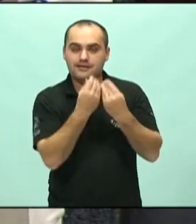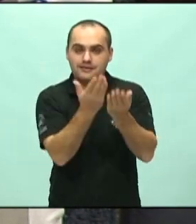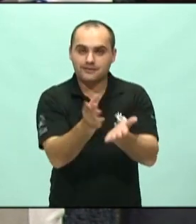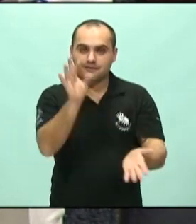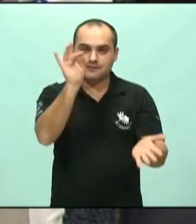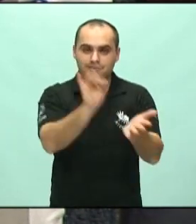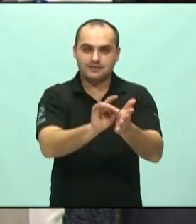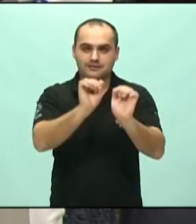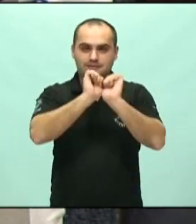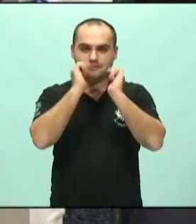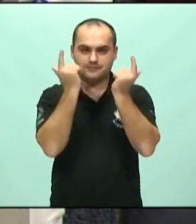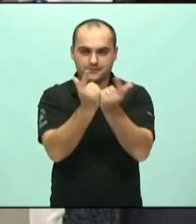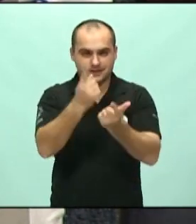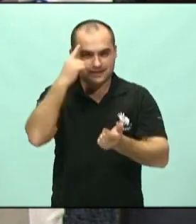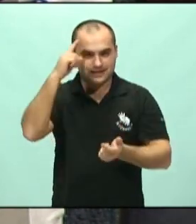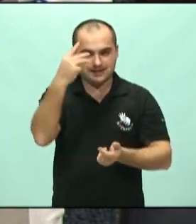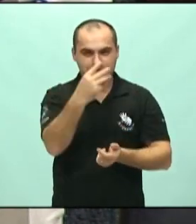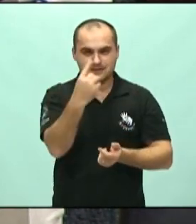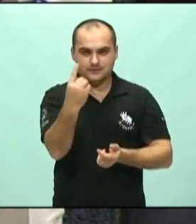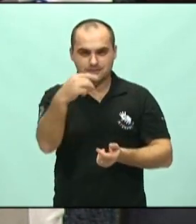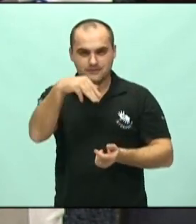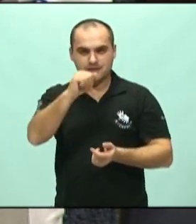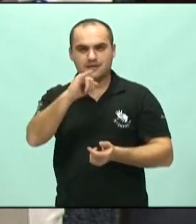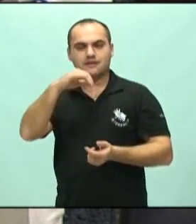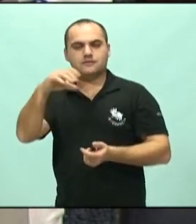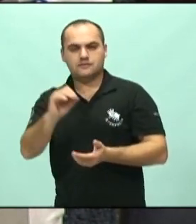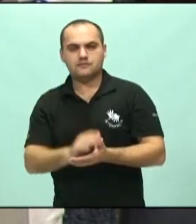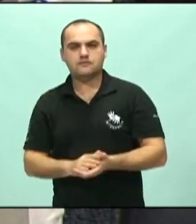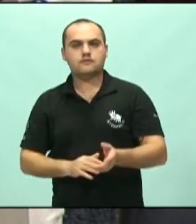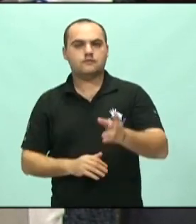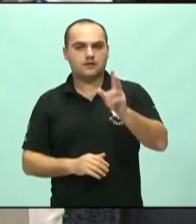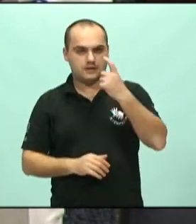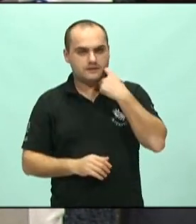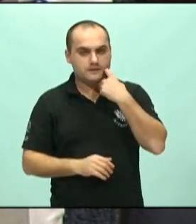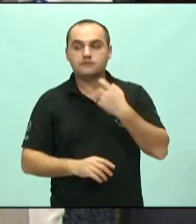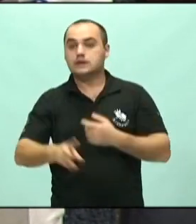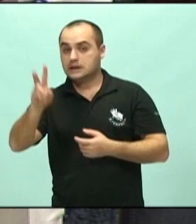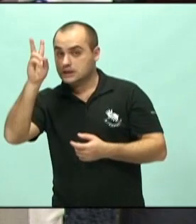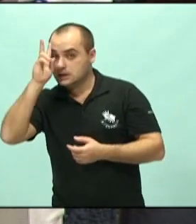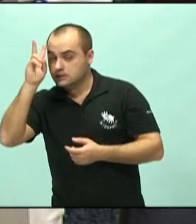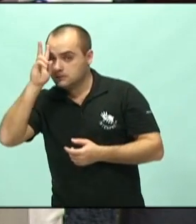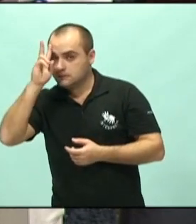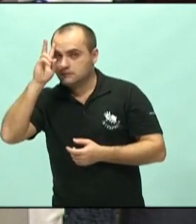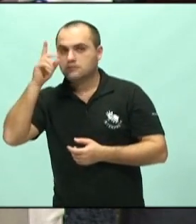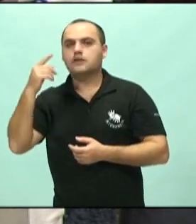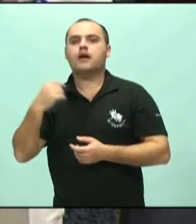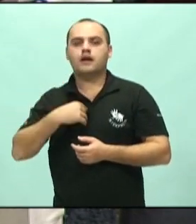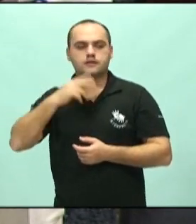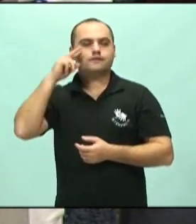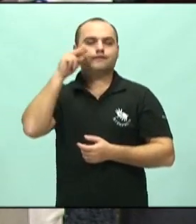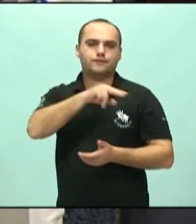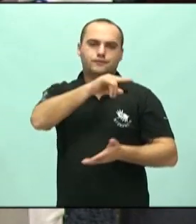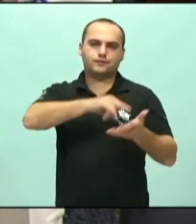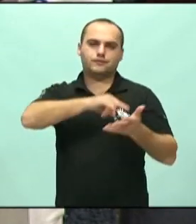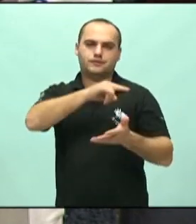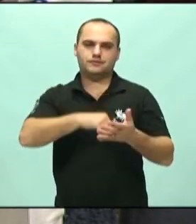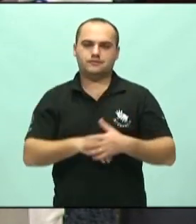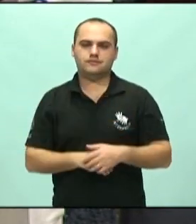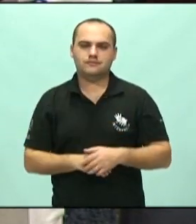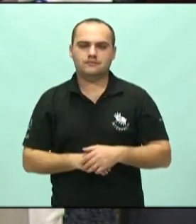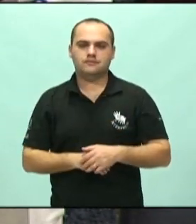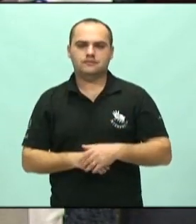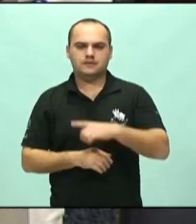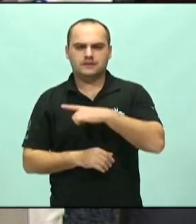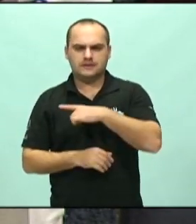na Assembleia. Entregou no dia 31 de maio, na segunda-feira seguinte, foi numa sexta-feira, na segunda-feira, nós tivemos acesso ao documento. Um documento